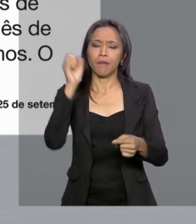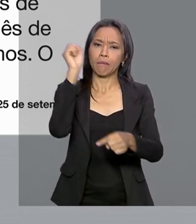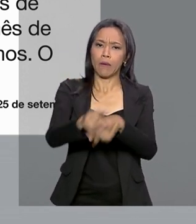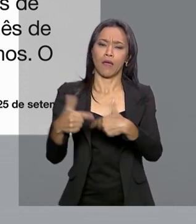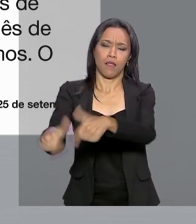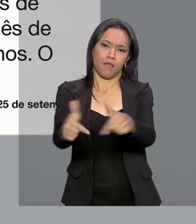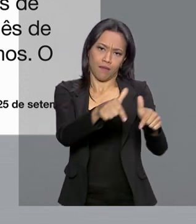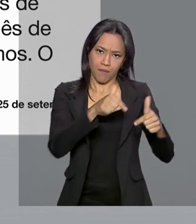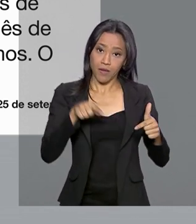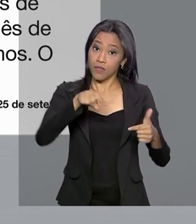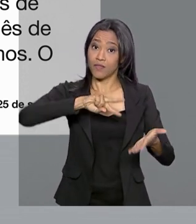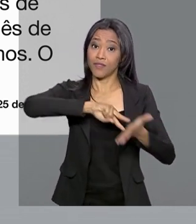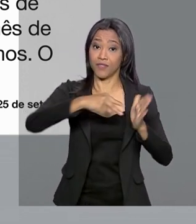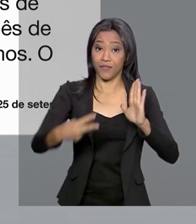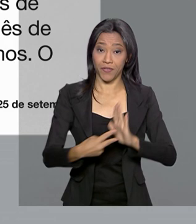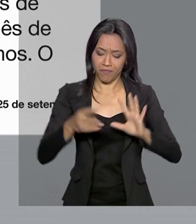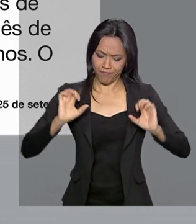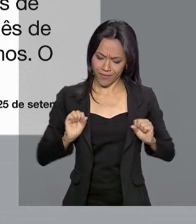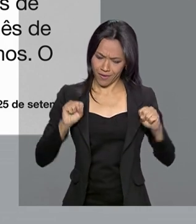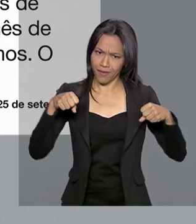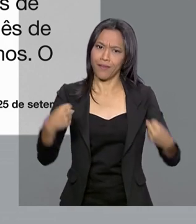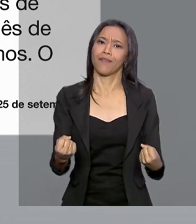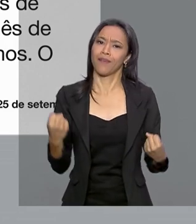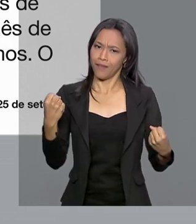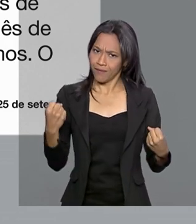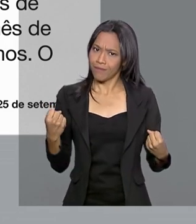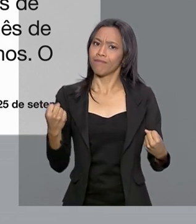assinada representa recuperação na economia.